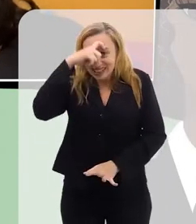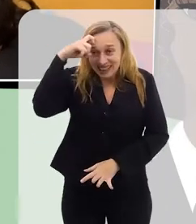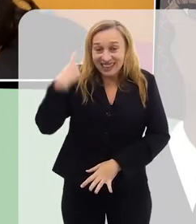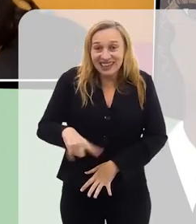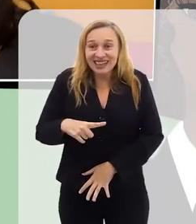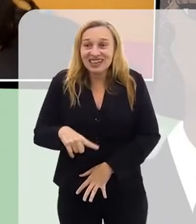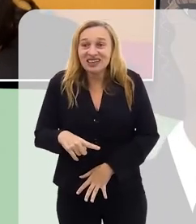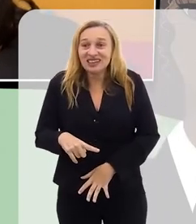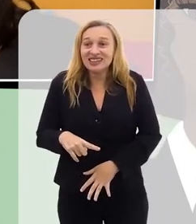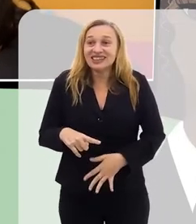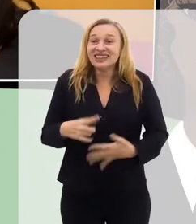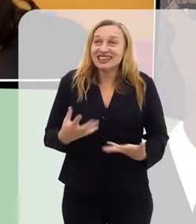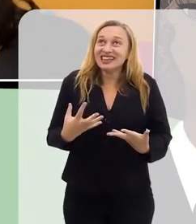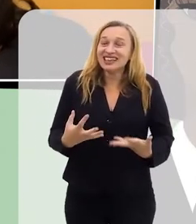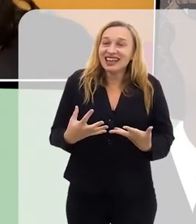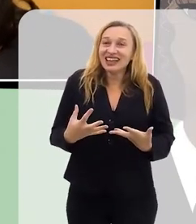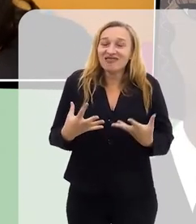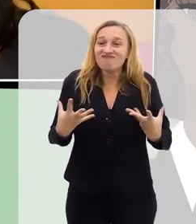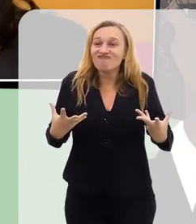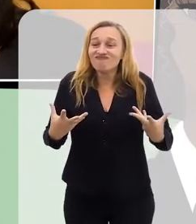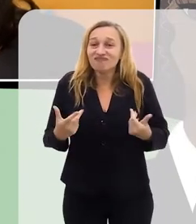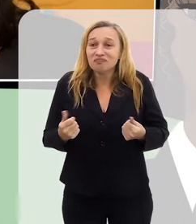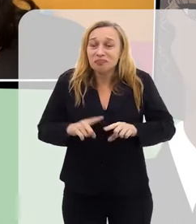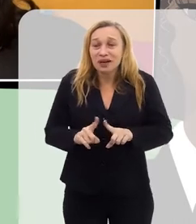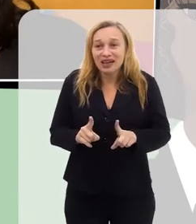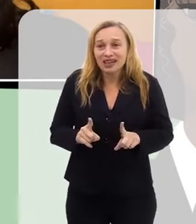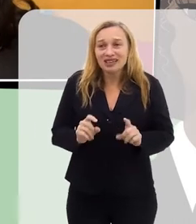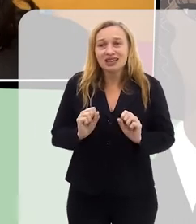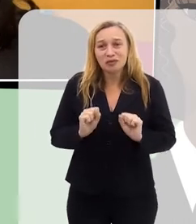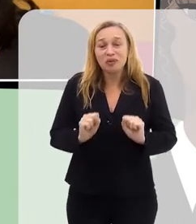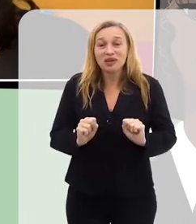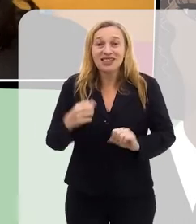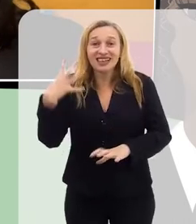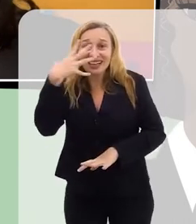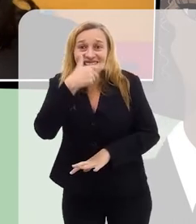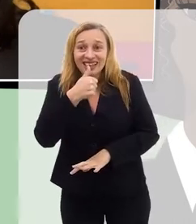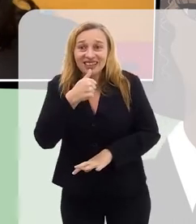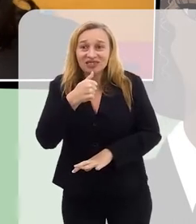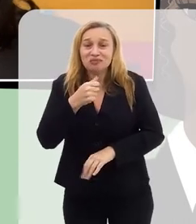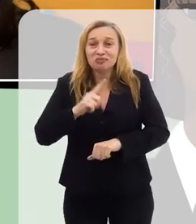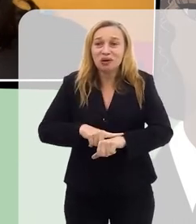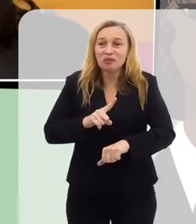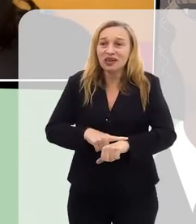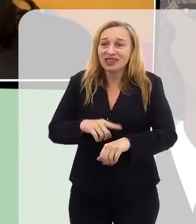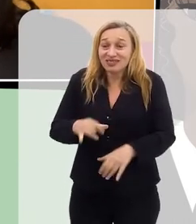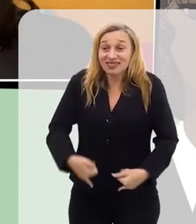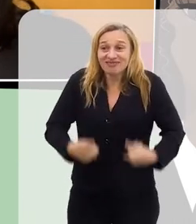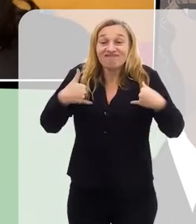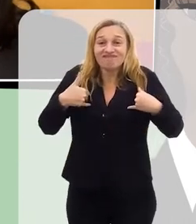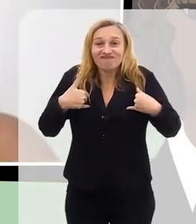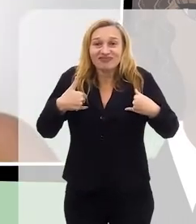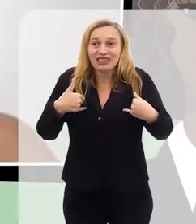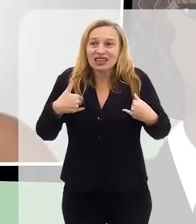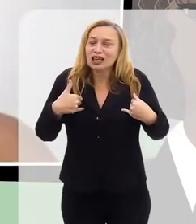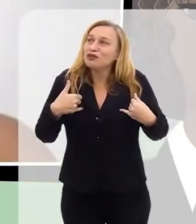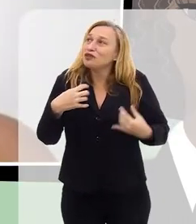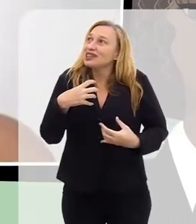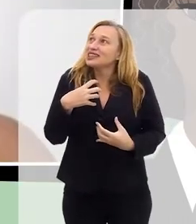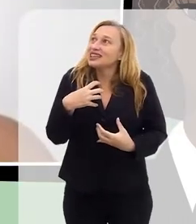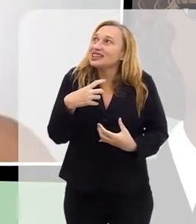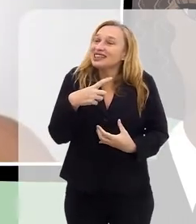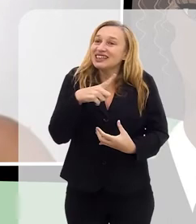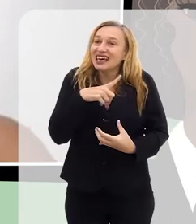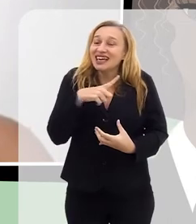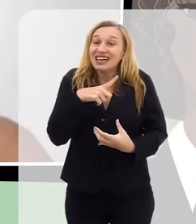suor, né? Assim, a gente é intenso, mas ele pode ser bonito, ele pode ser um momento que você se orgulhe, que